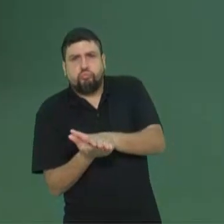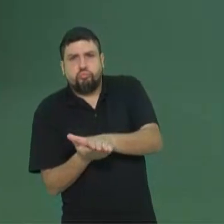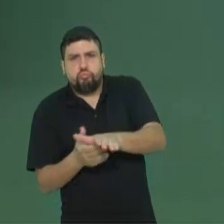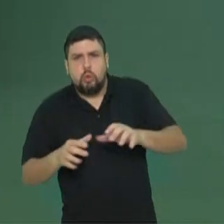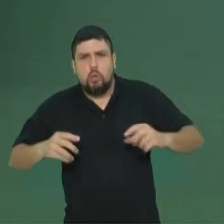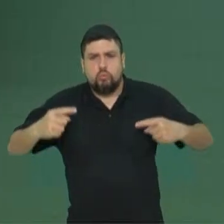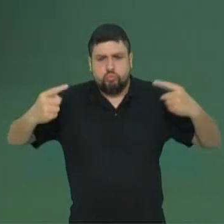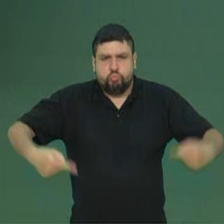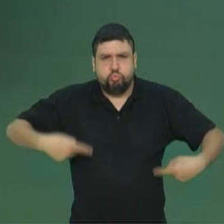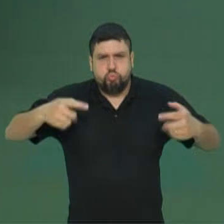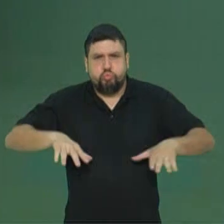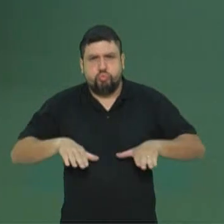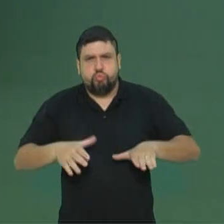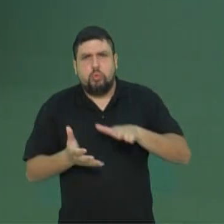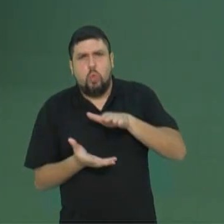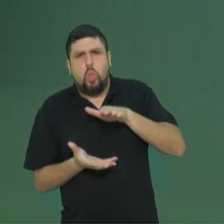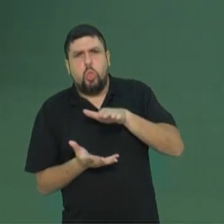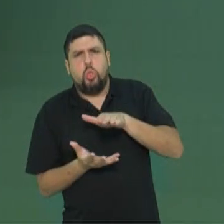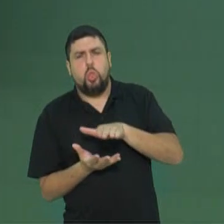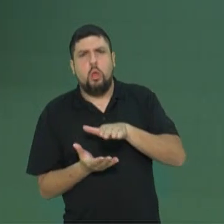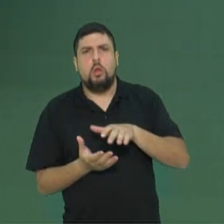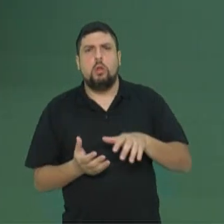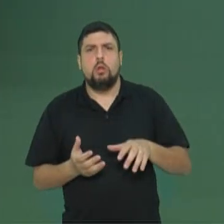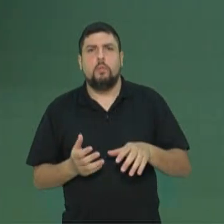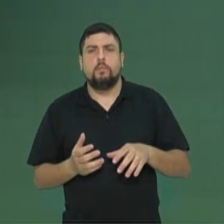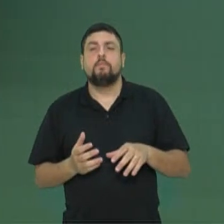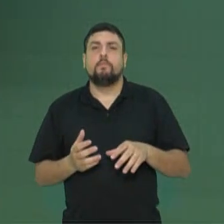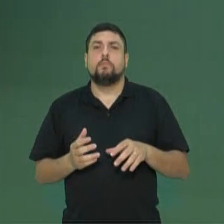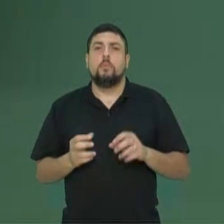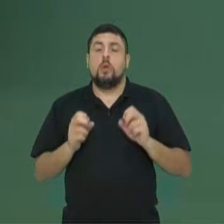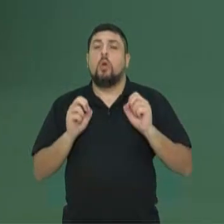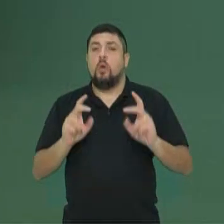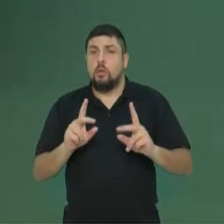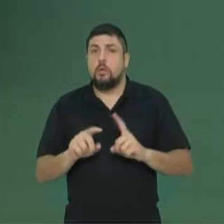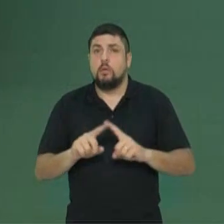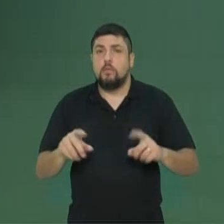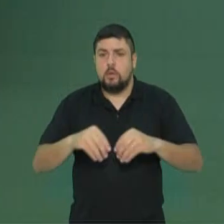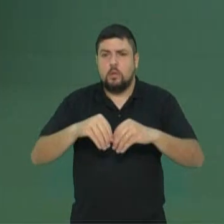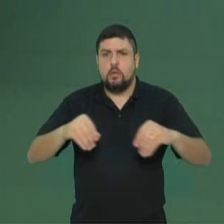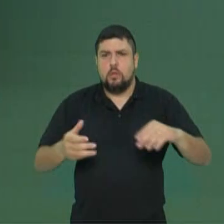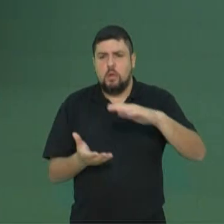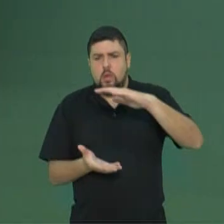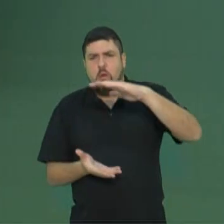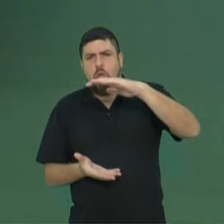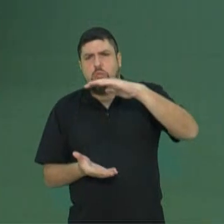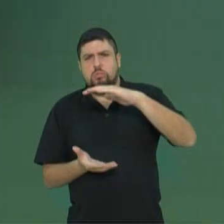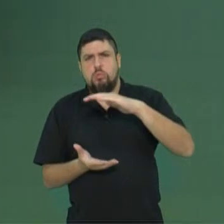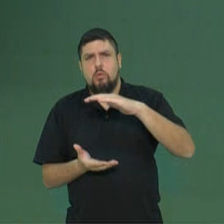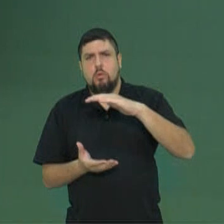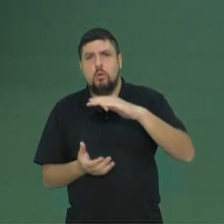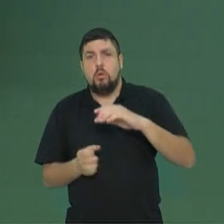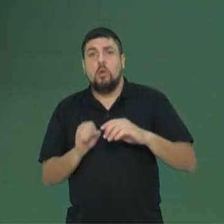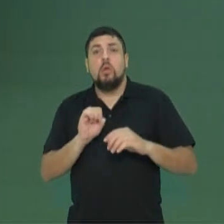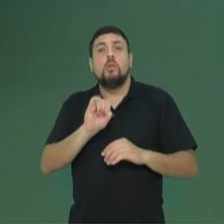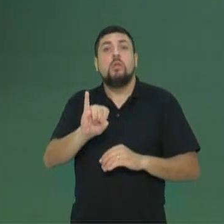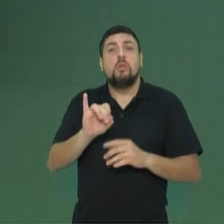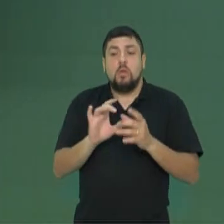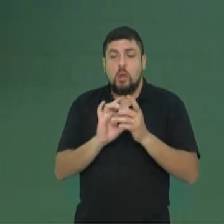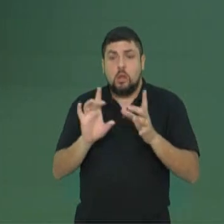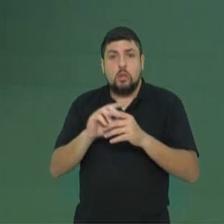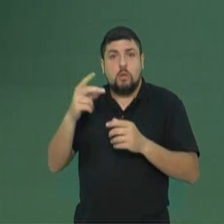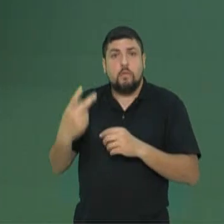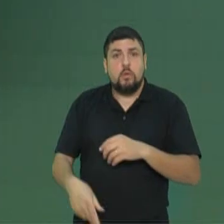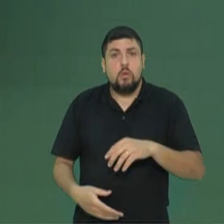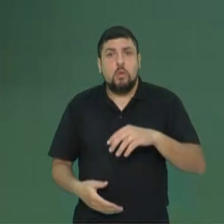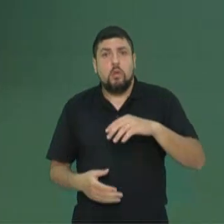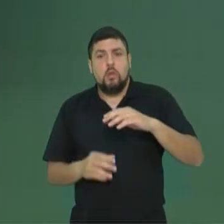aradora, professor. Pois é, você tem o efeito de altura de grade. Na altura que a grade entra, o solo é solto, mas abaixo disso ele